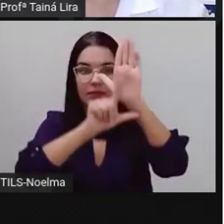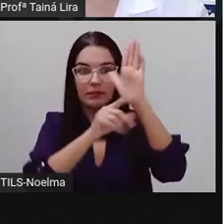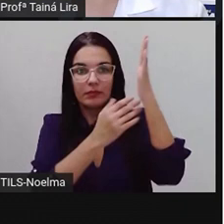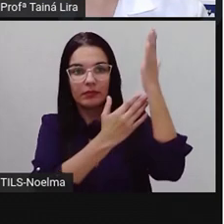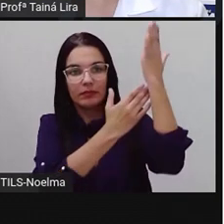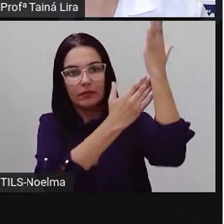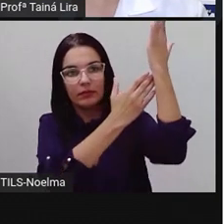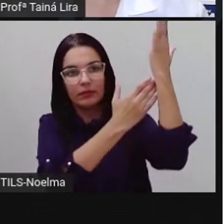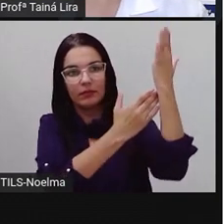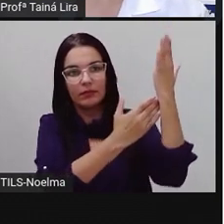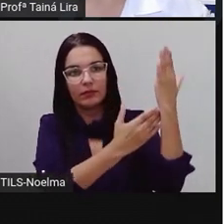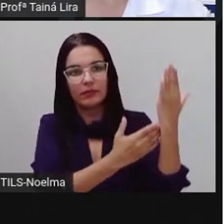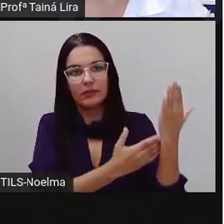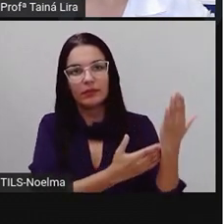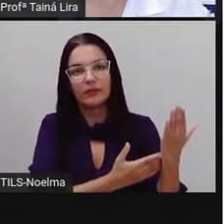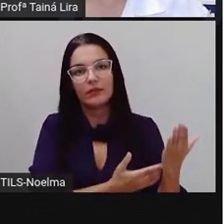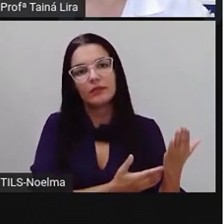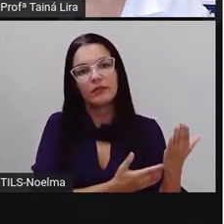Xuxu.